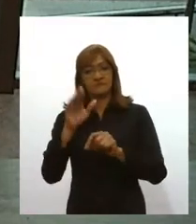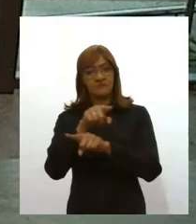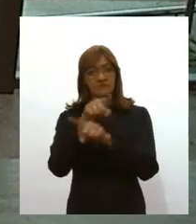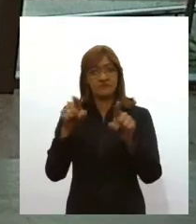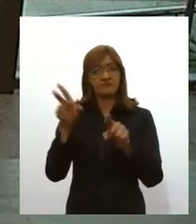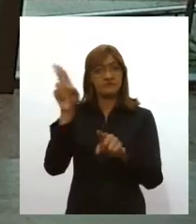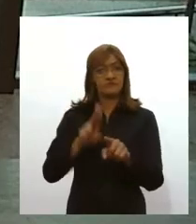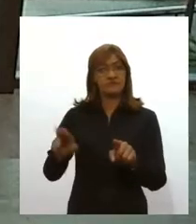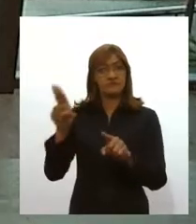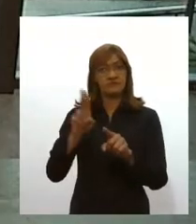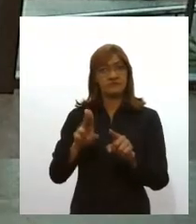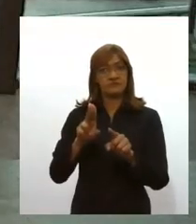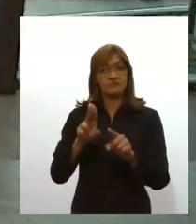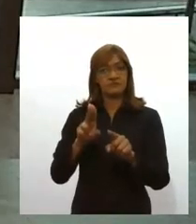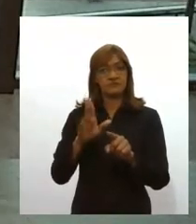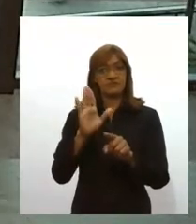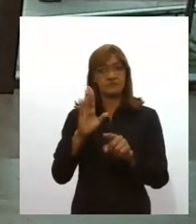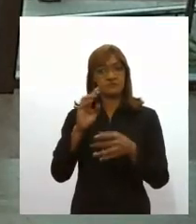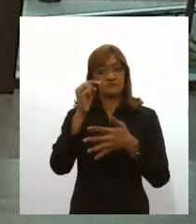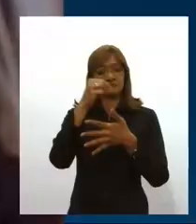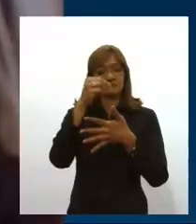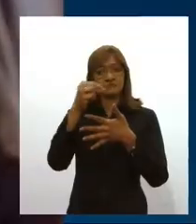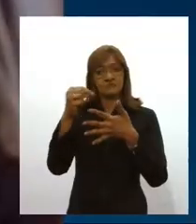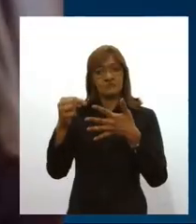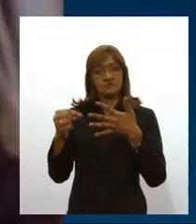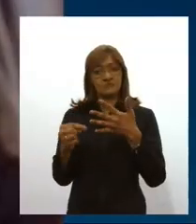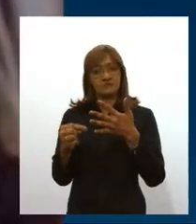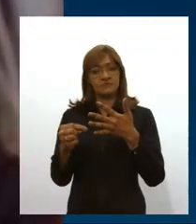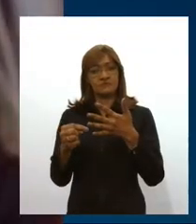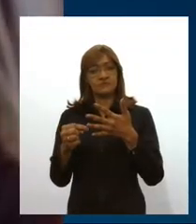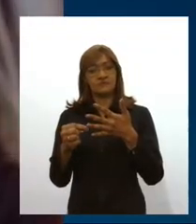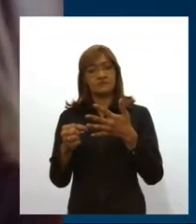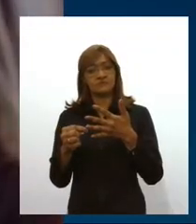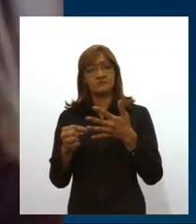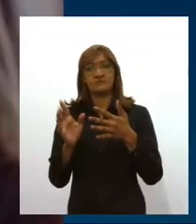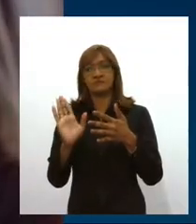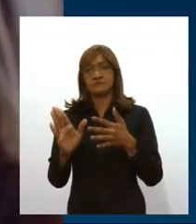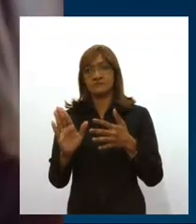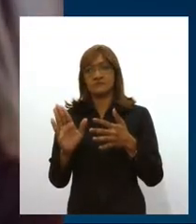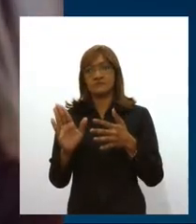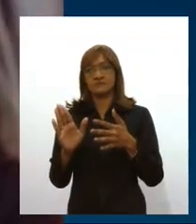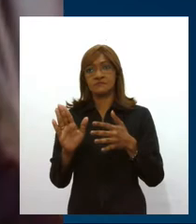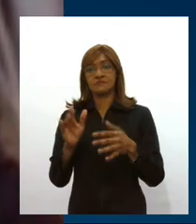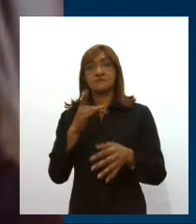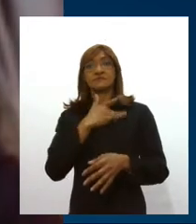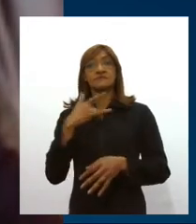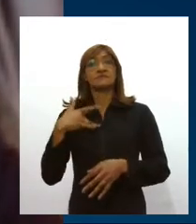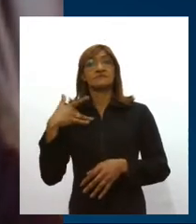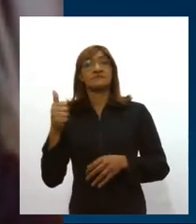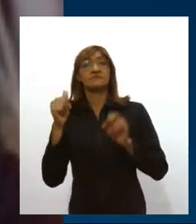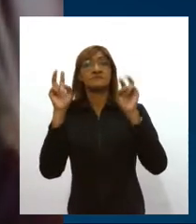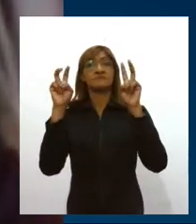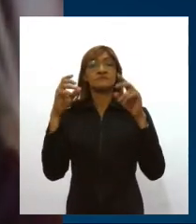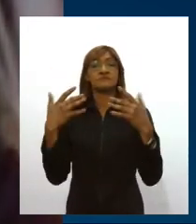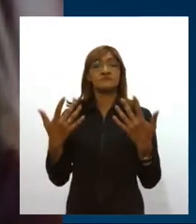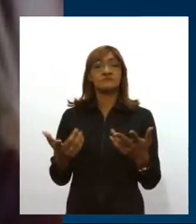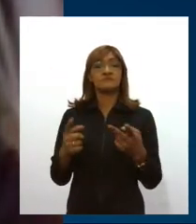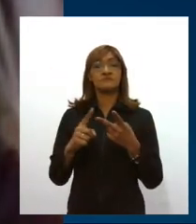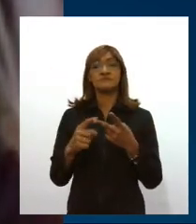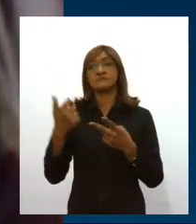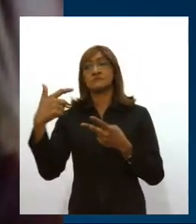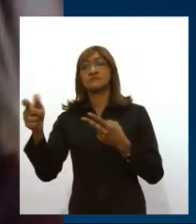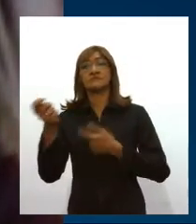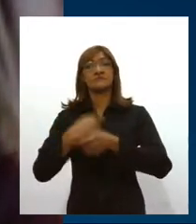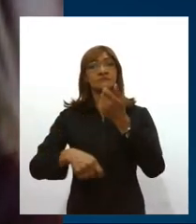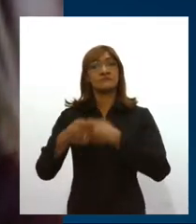Eu falei aqui alguns indicadores da área de saúde, mas são utilizados outros indicadores da área econômica também.